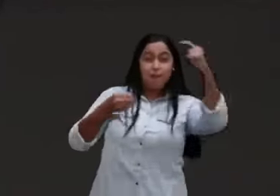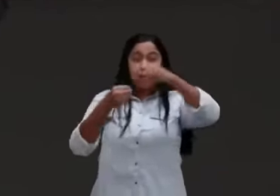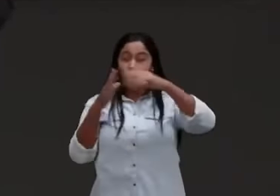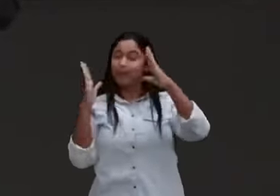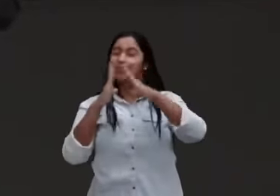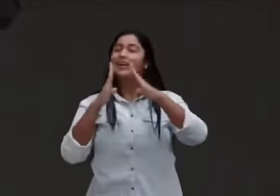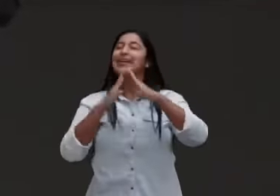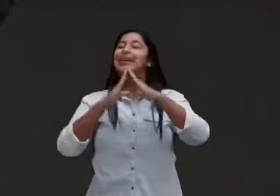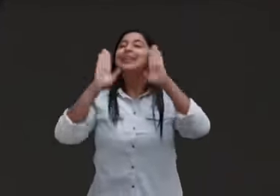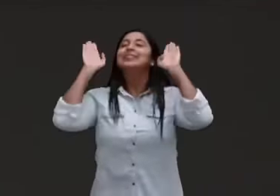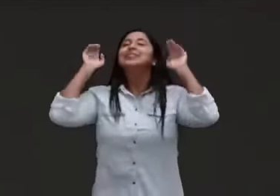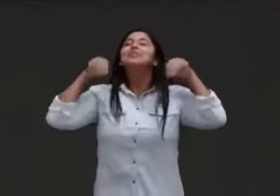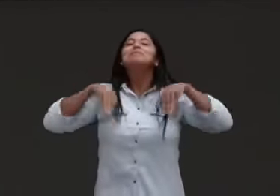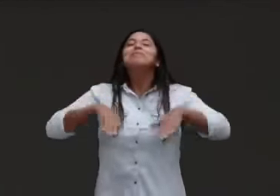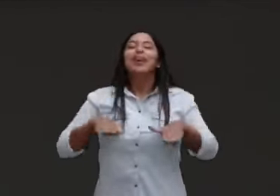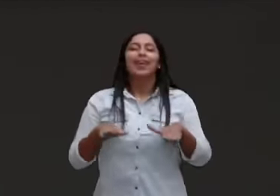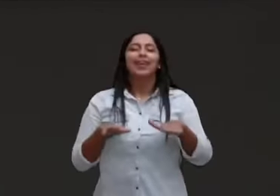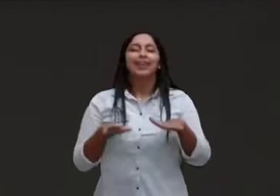fazer mais nada.